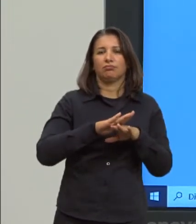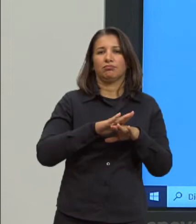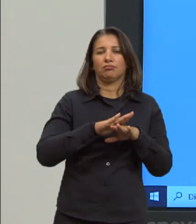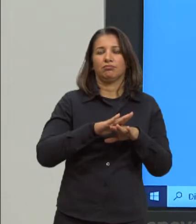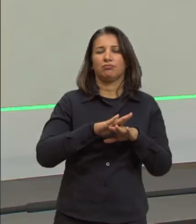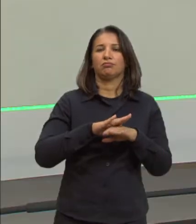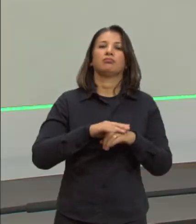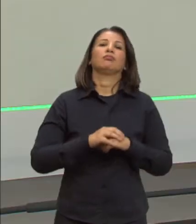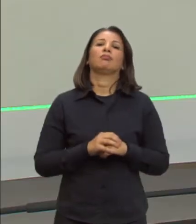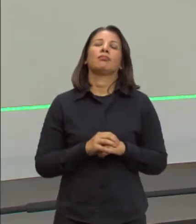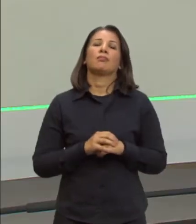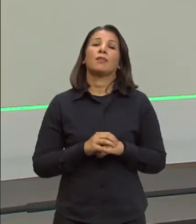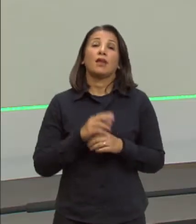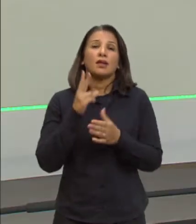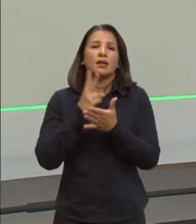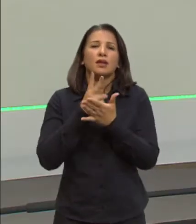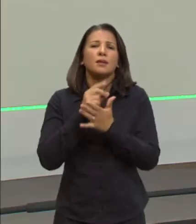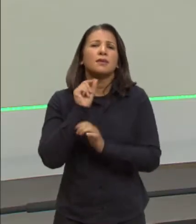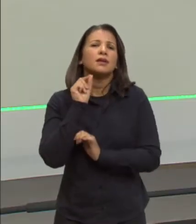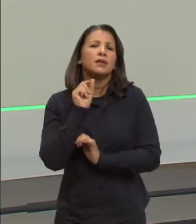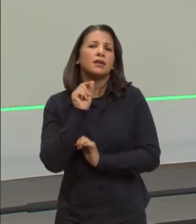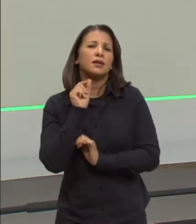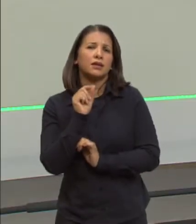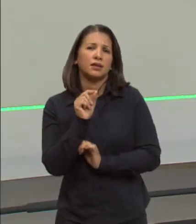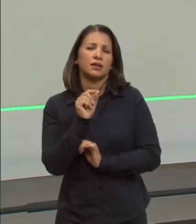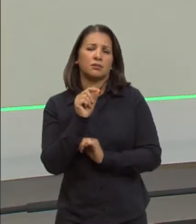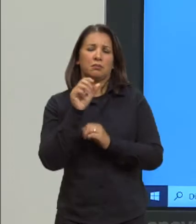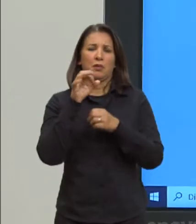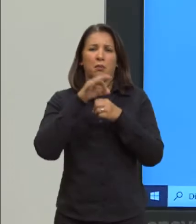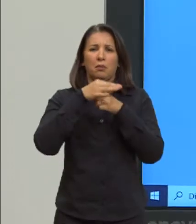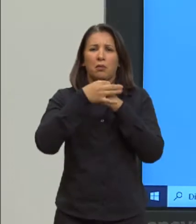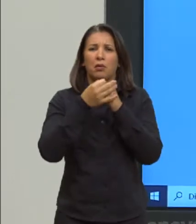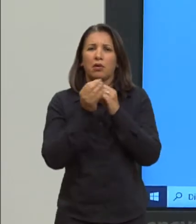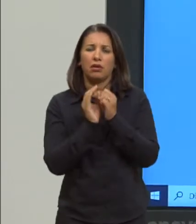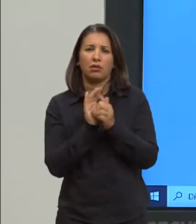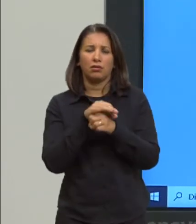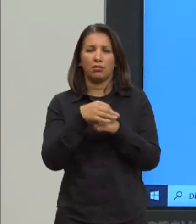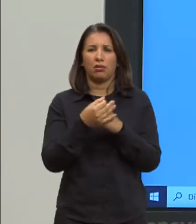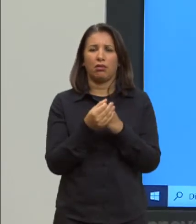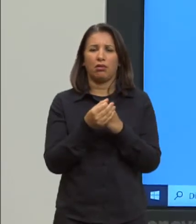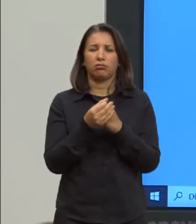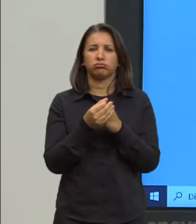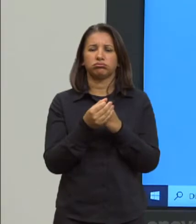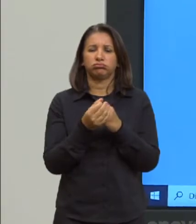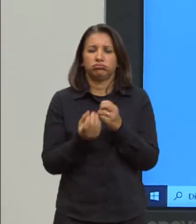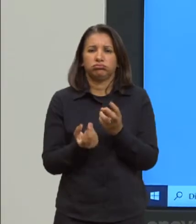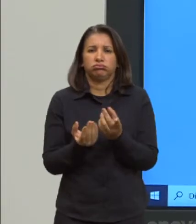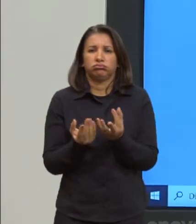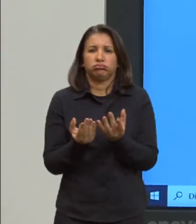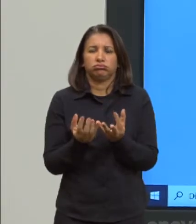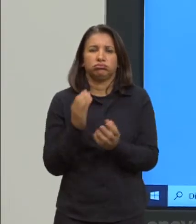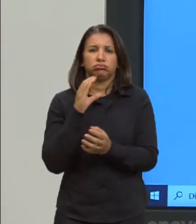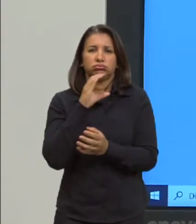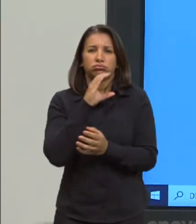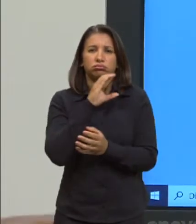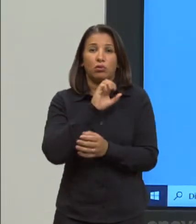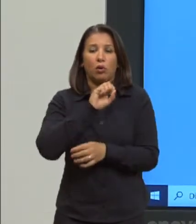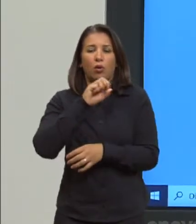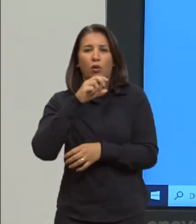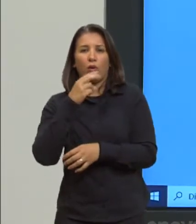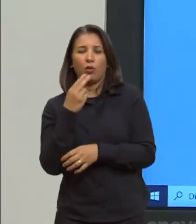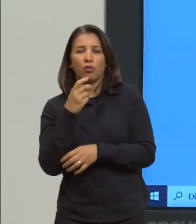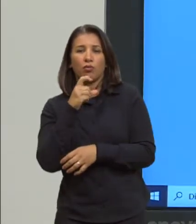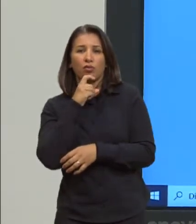certo? Então sempre que uma molécula for, ou um corpo for aquecido ou resfriado, vai acontecer